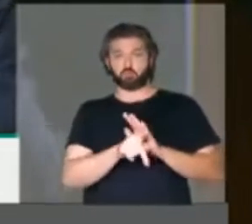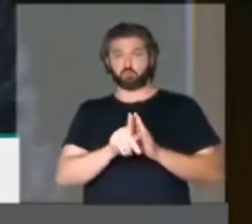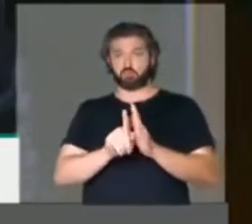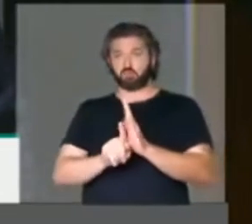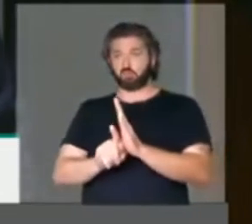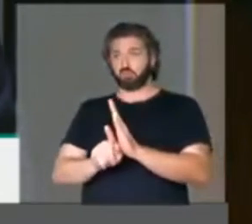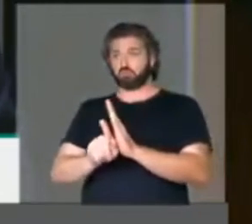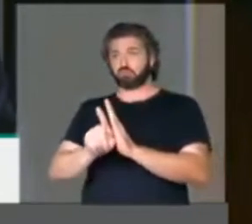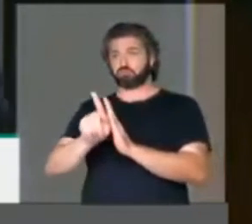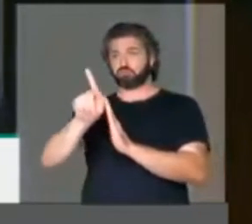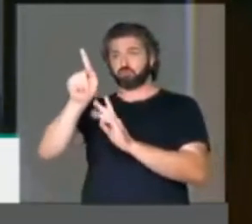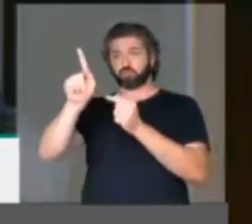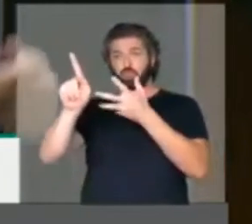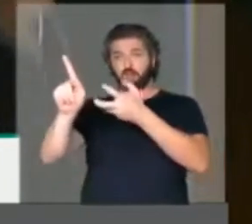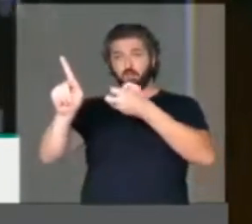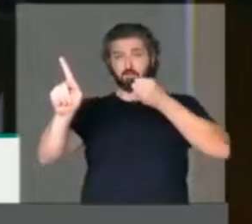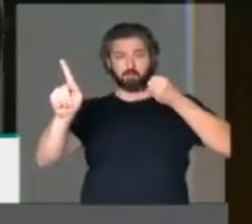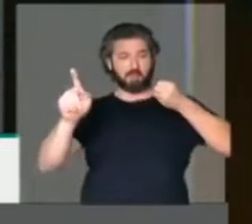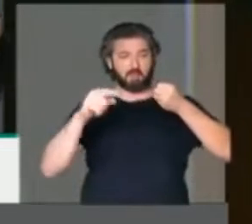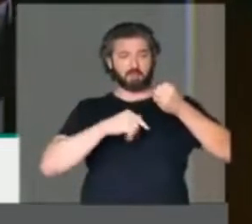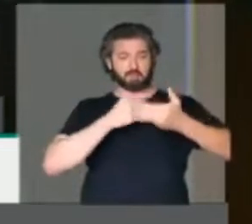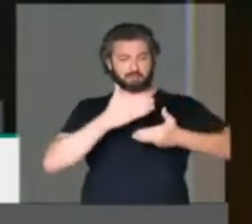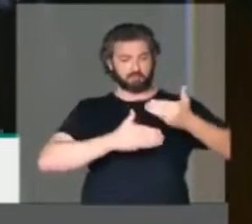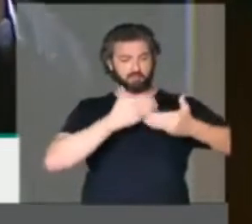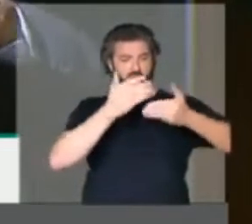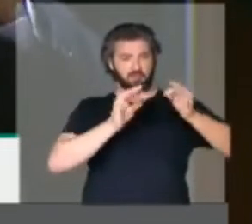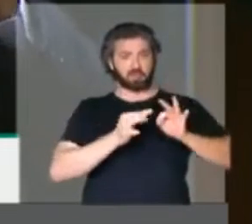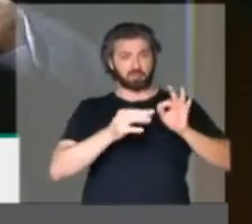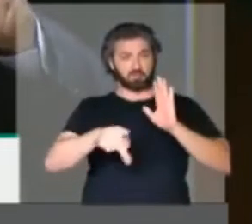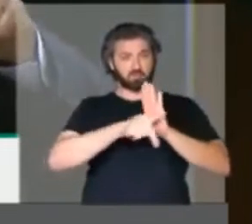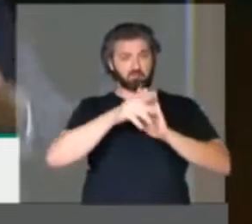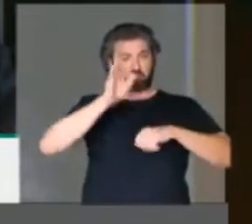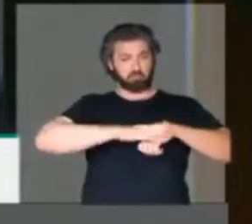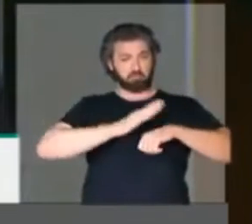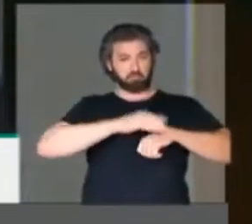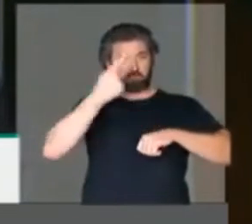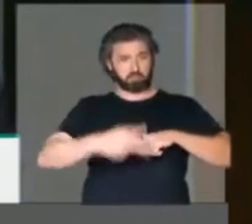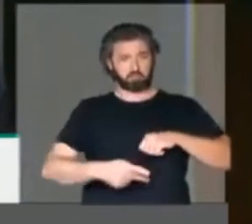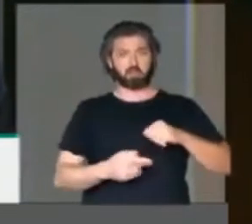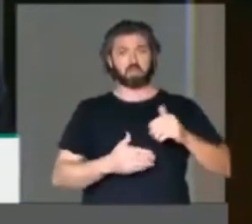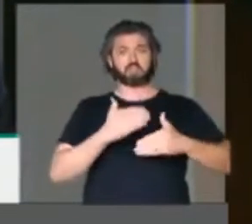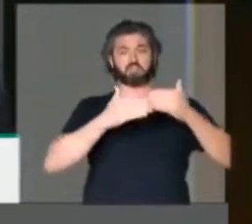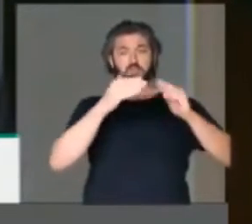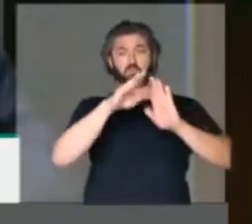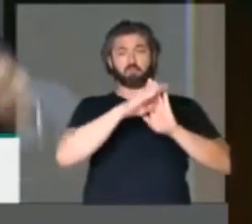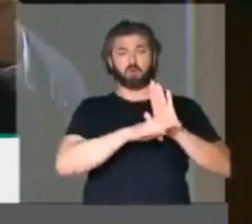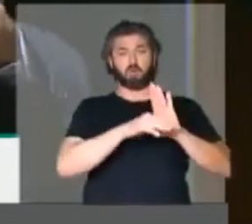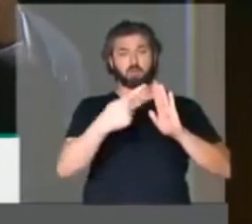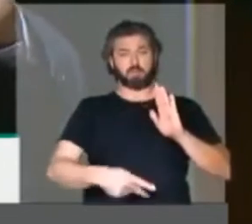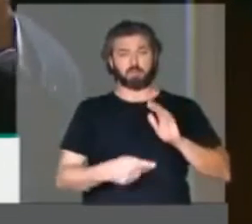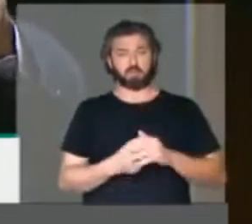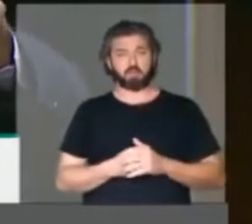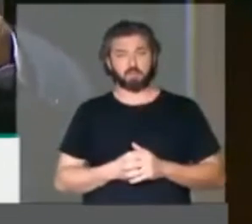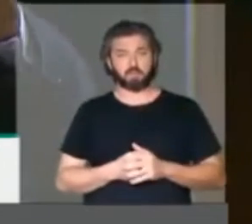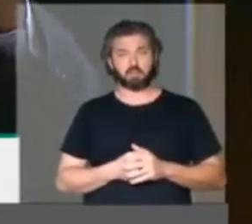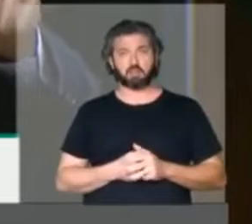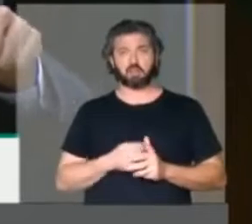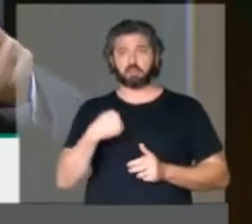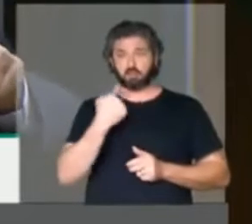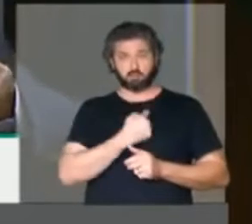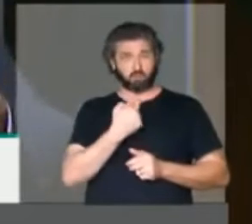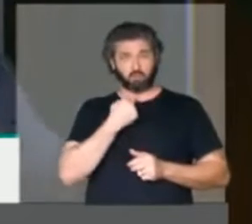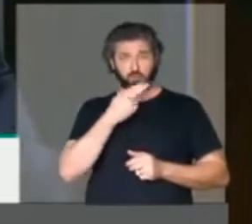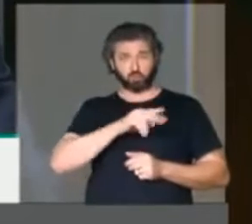lançamentos da base para desenvolvimento do seu próprio programa espacial. Nós não poderemos